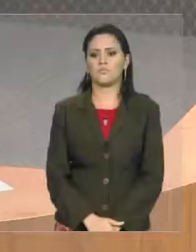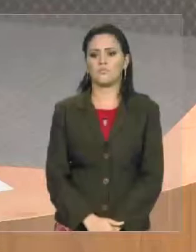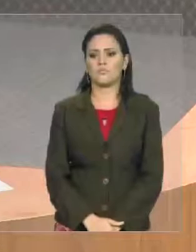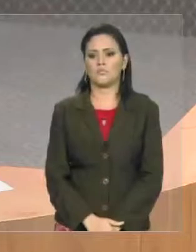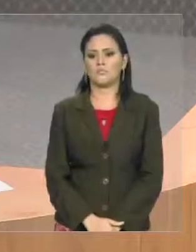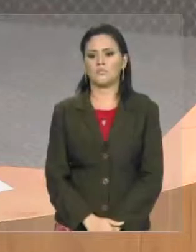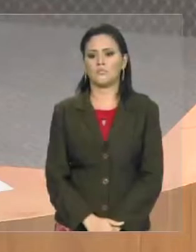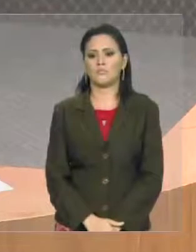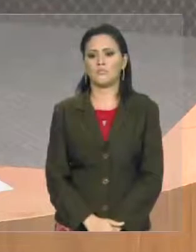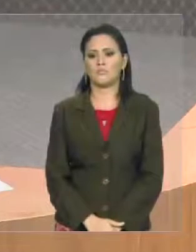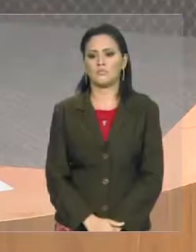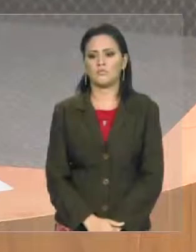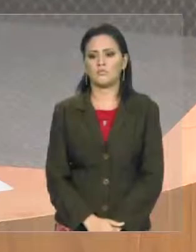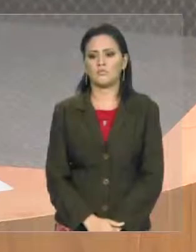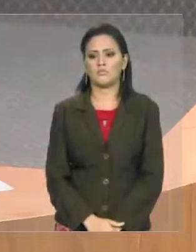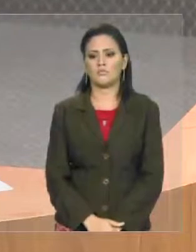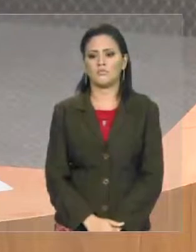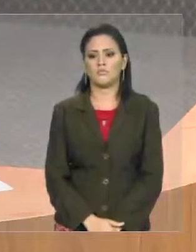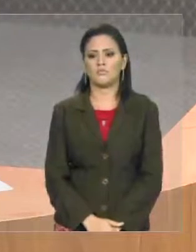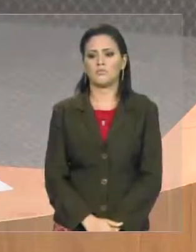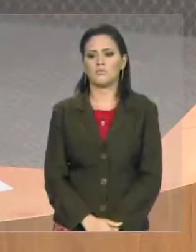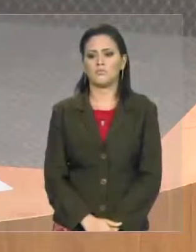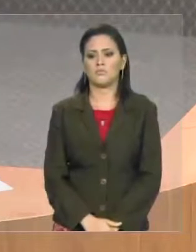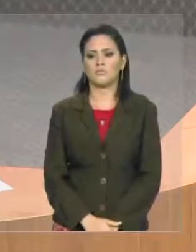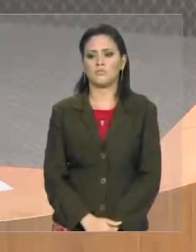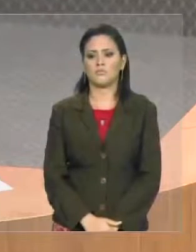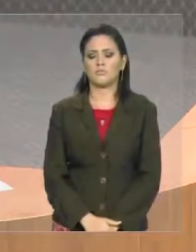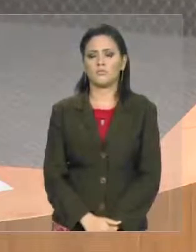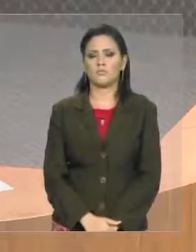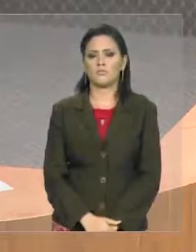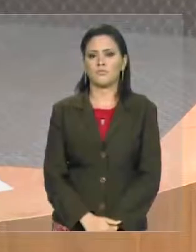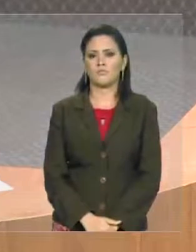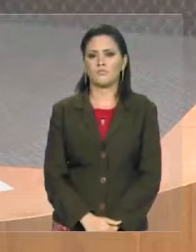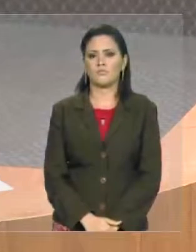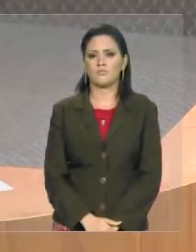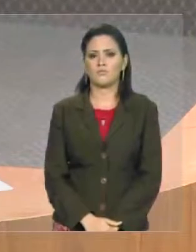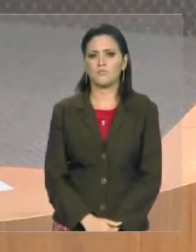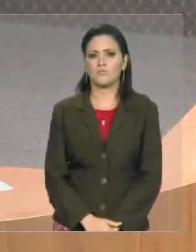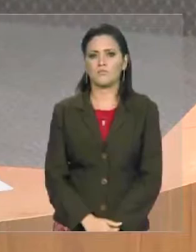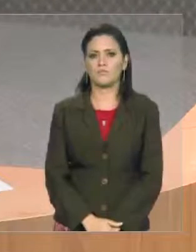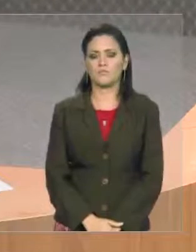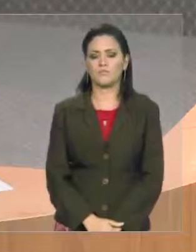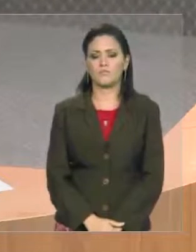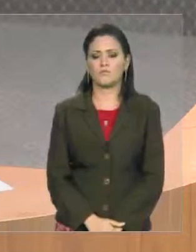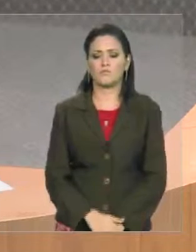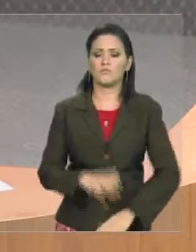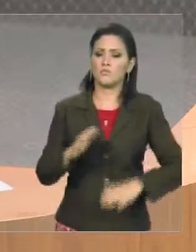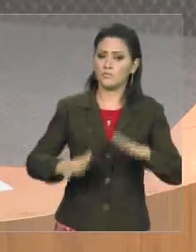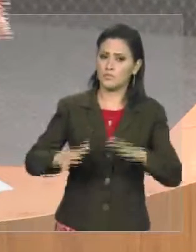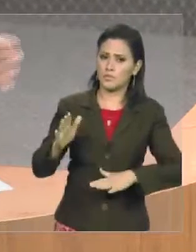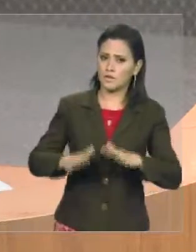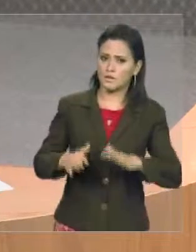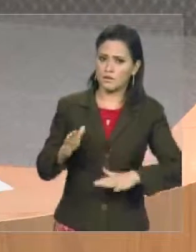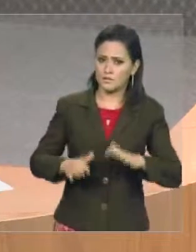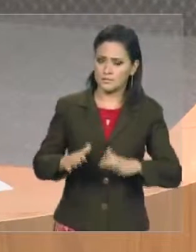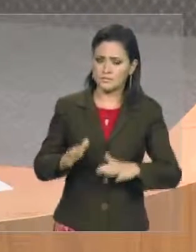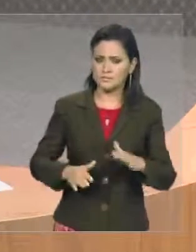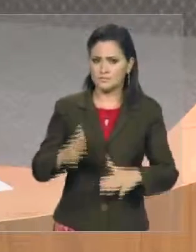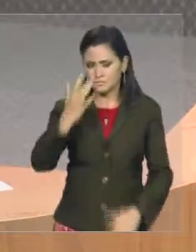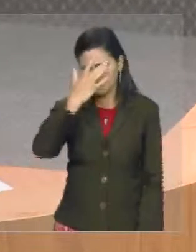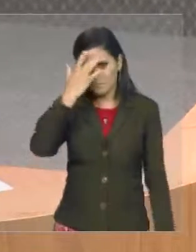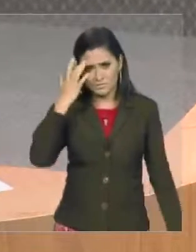demagogo, como algumas vezes, direta ou indiretamente, aponta-se o dedo e nos chamamos de demagogo.